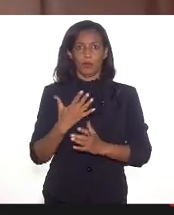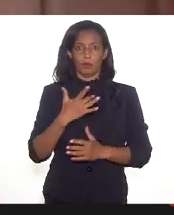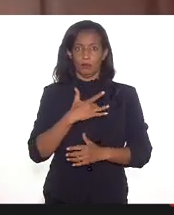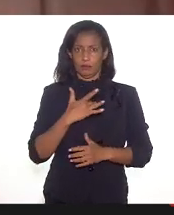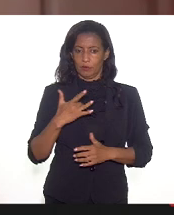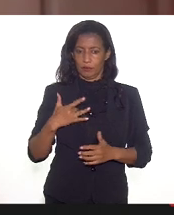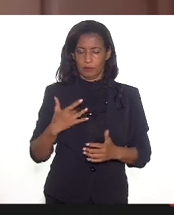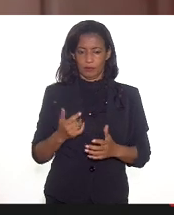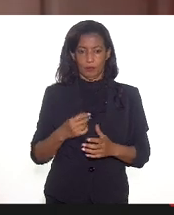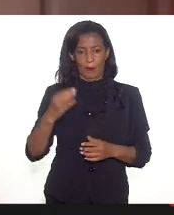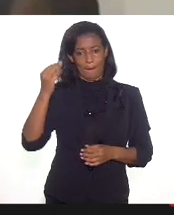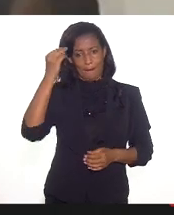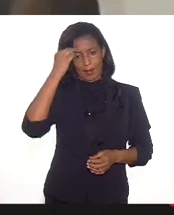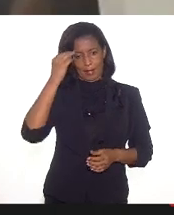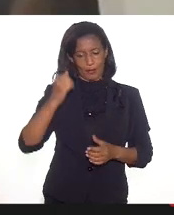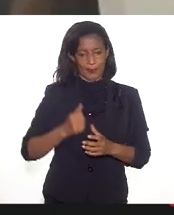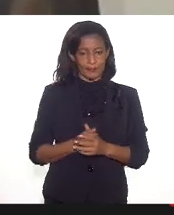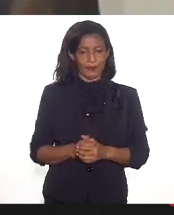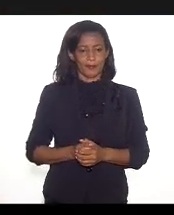sobretudo saúde mental.